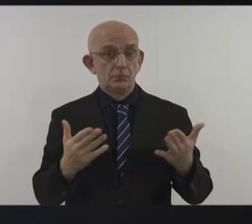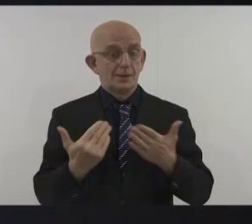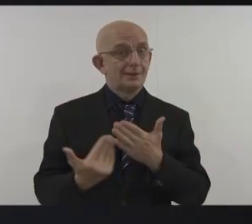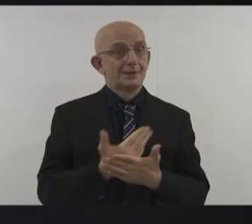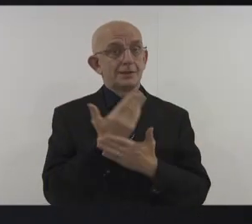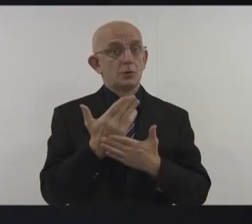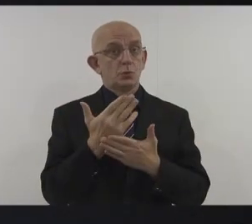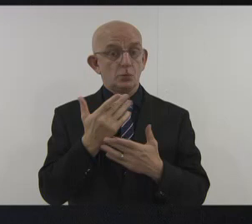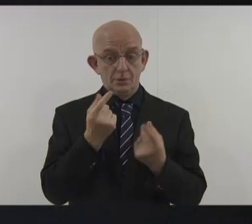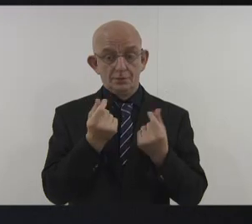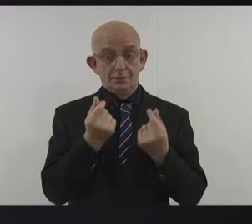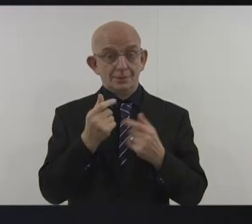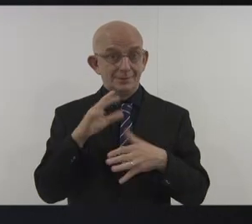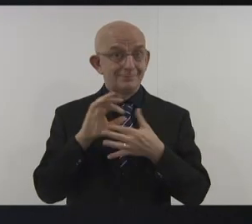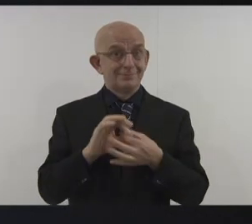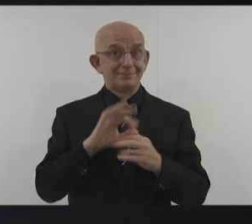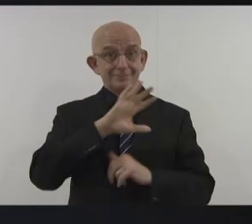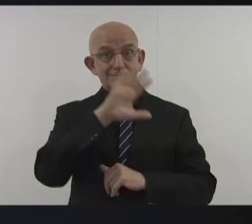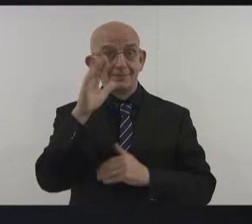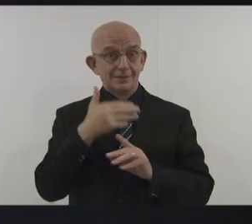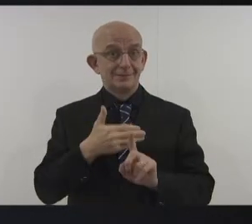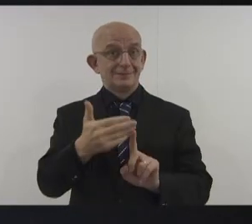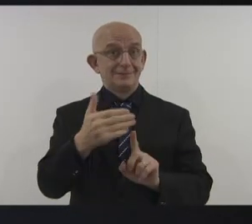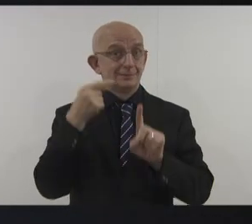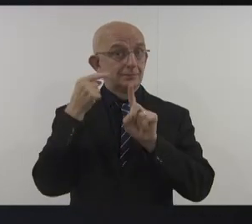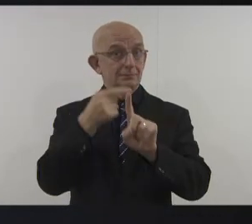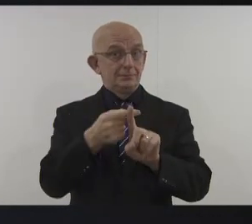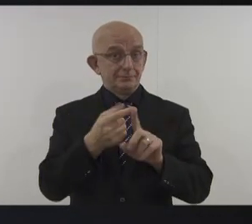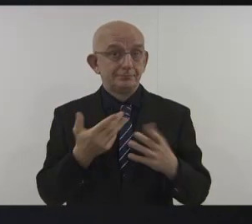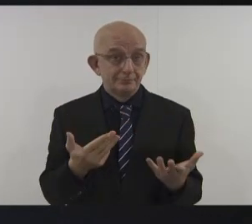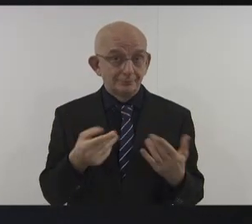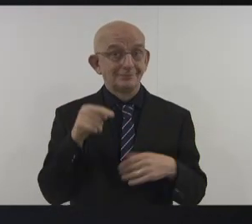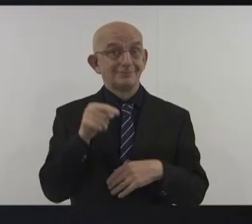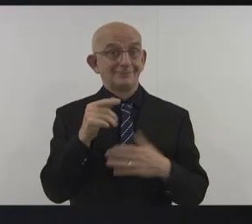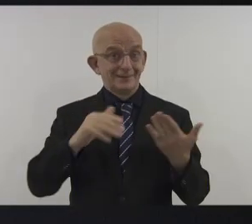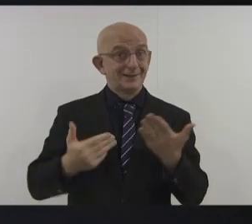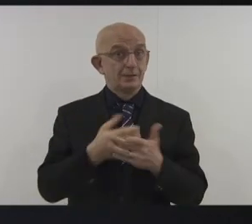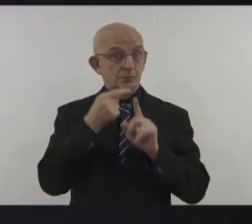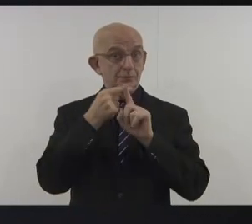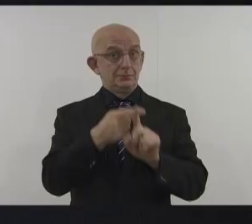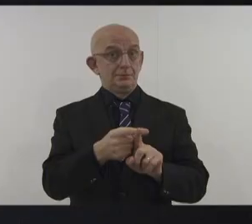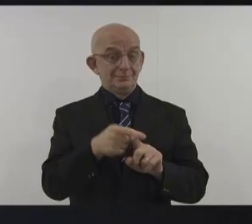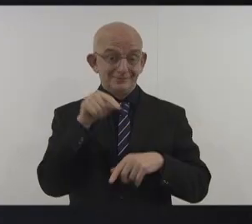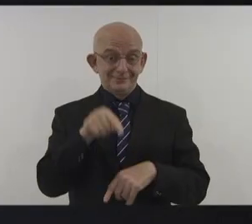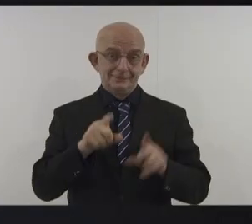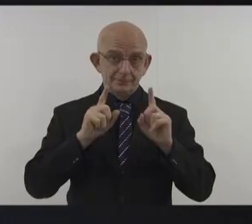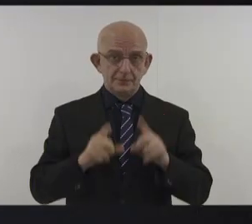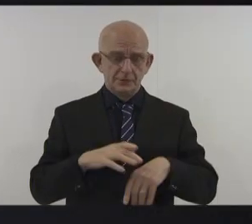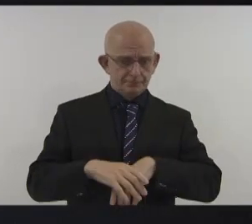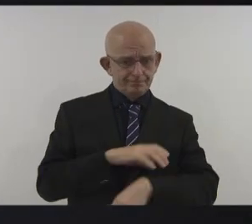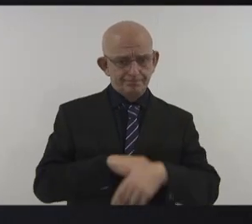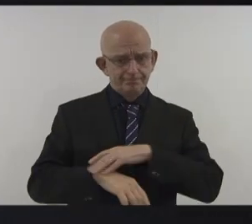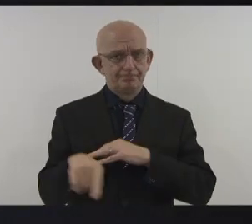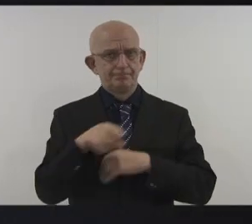limitar o aumento da temperatura a 1,5 graus Celsius. Baku tem também o